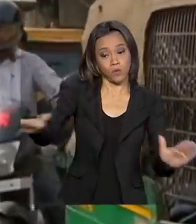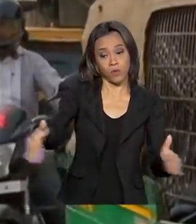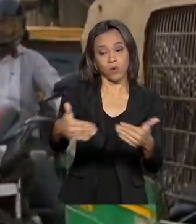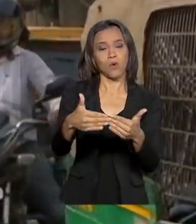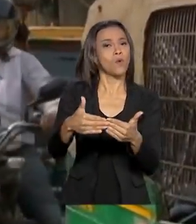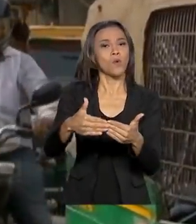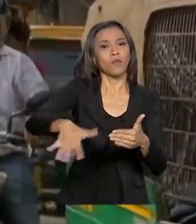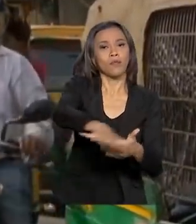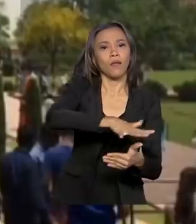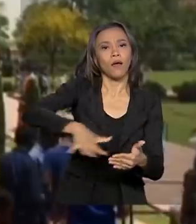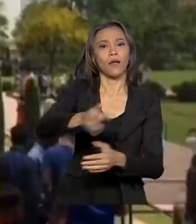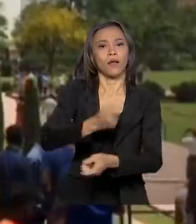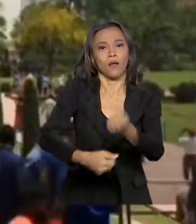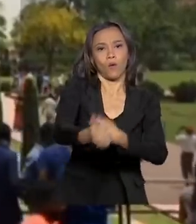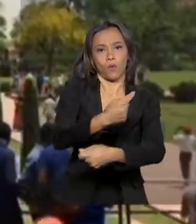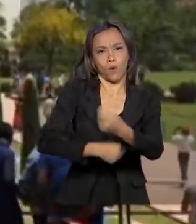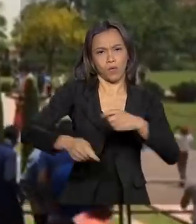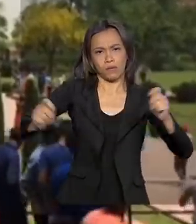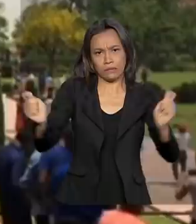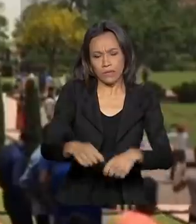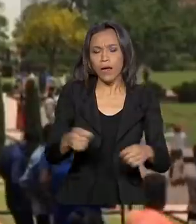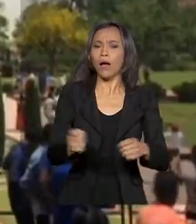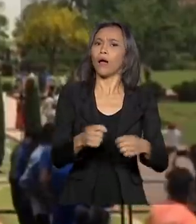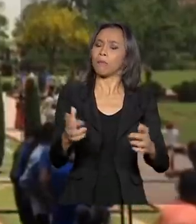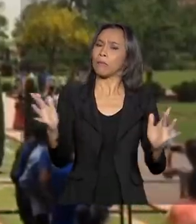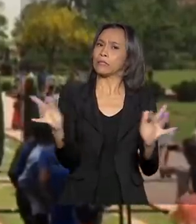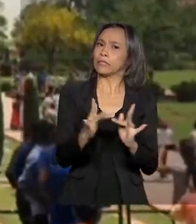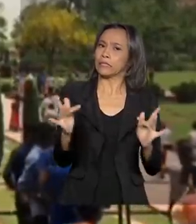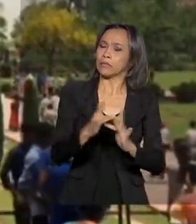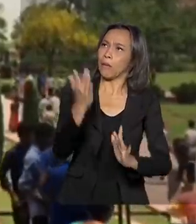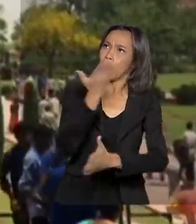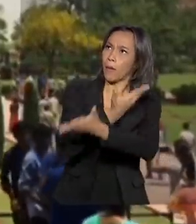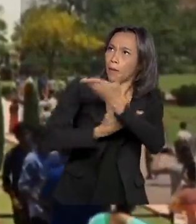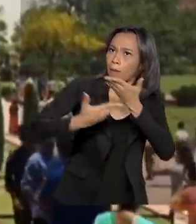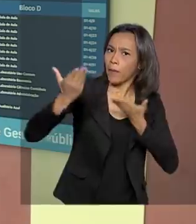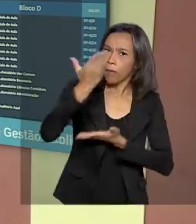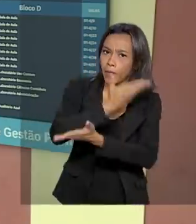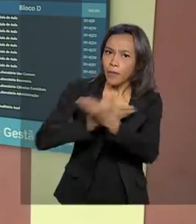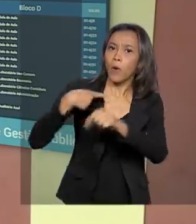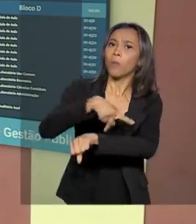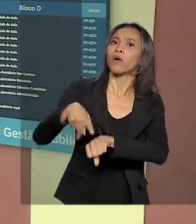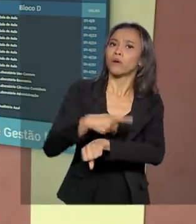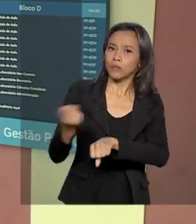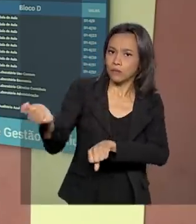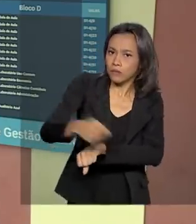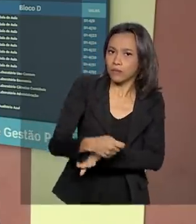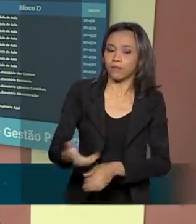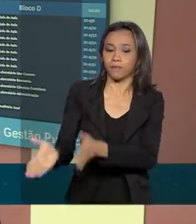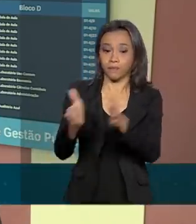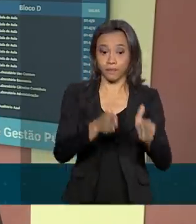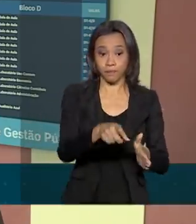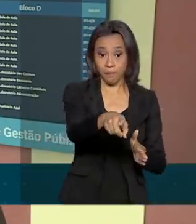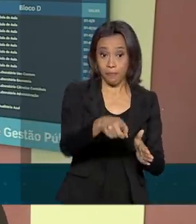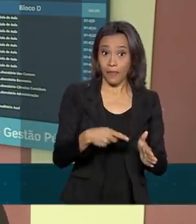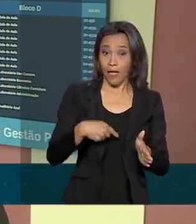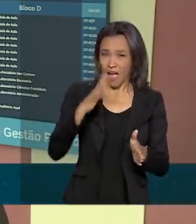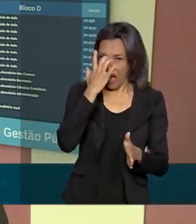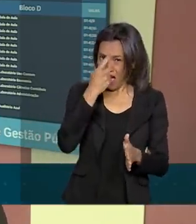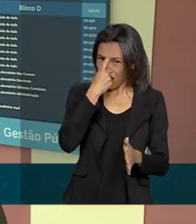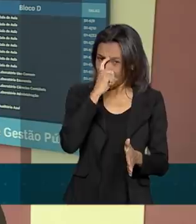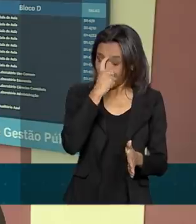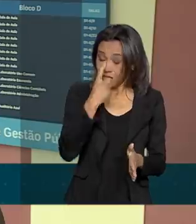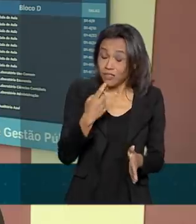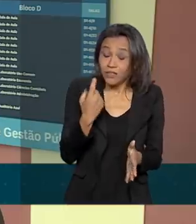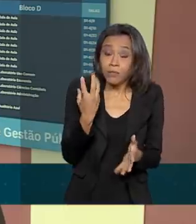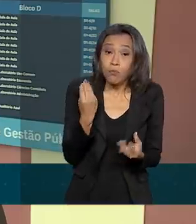podem ser importantes na criação de laços mais robustos com os indianos. A Índia tem um mercado muito grande, com mais de um